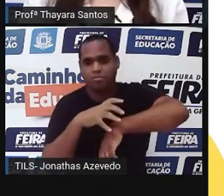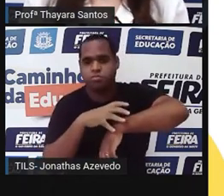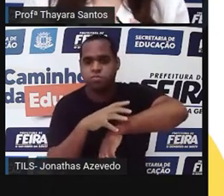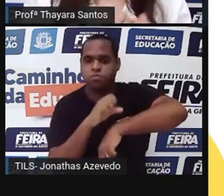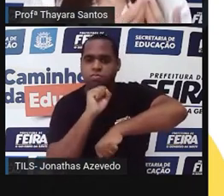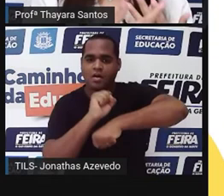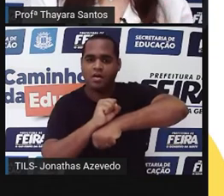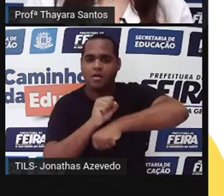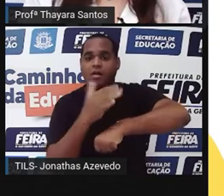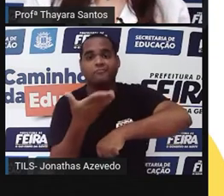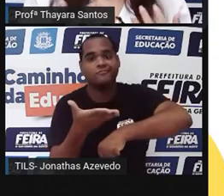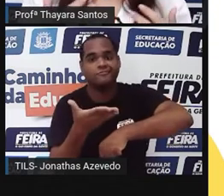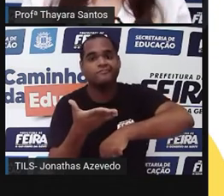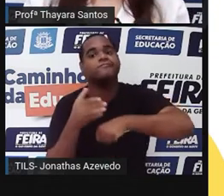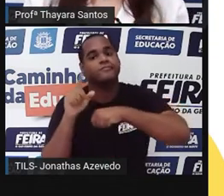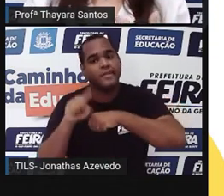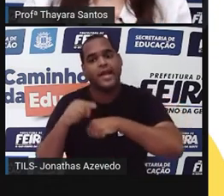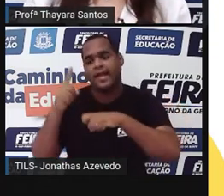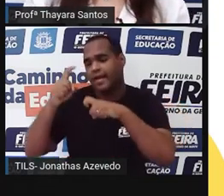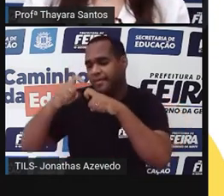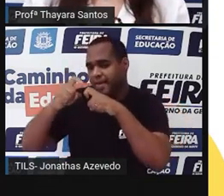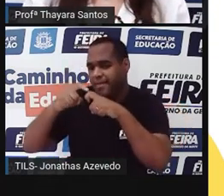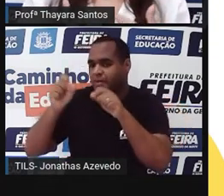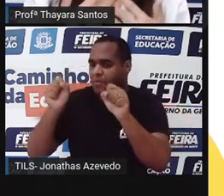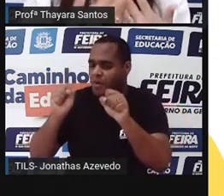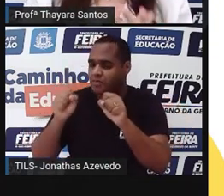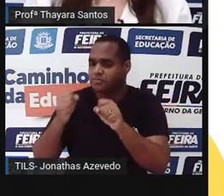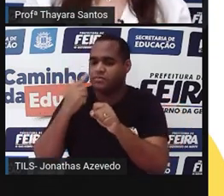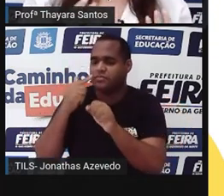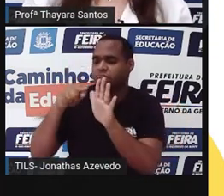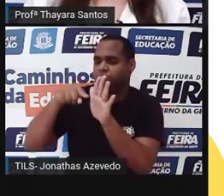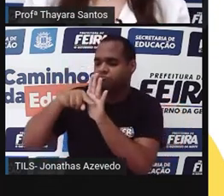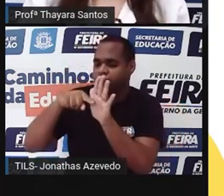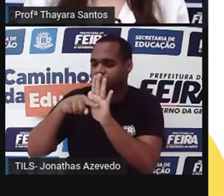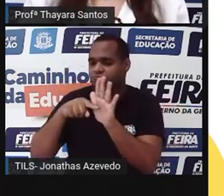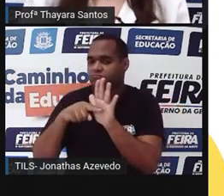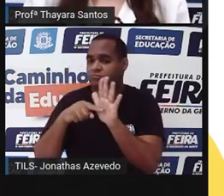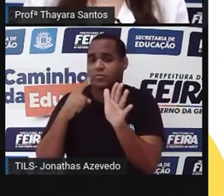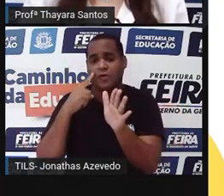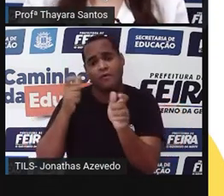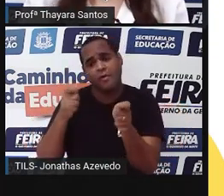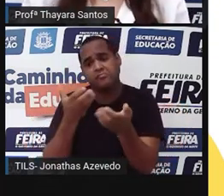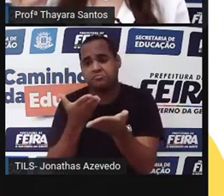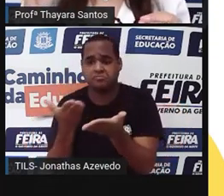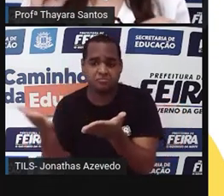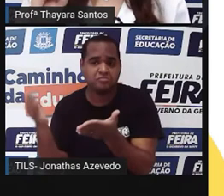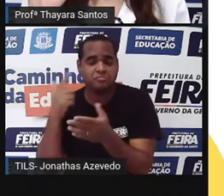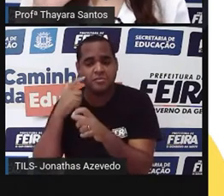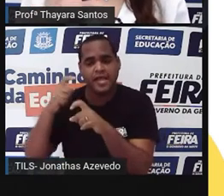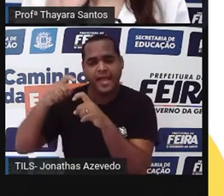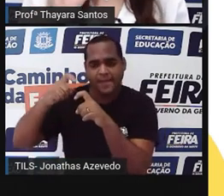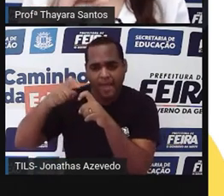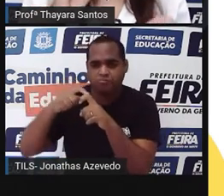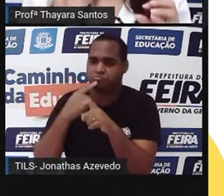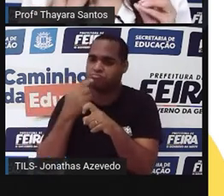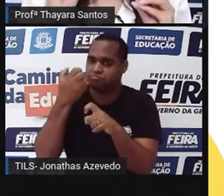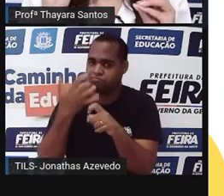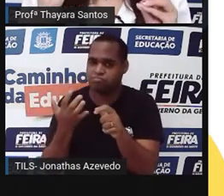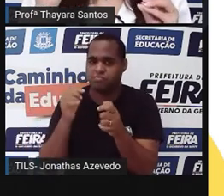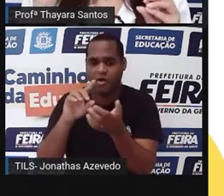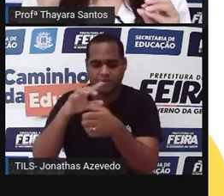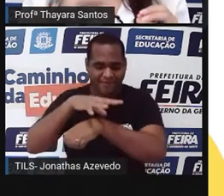Quem tem essa condição, o médico pode indicar que ela faça tratamento com sanguessuga. Porque a sanguessuga, ela consegue